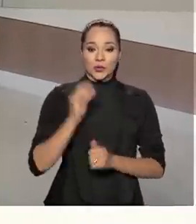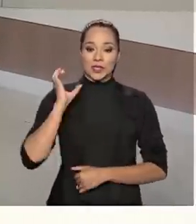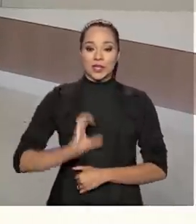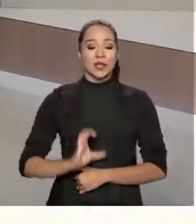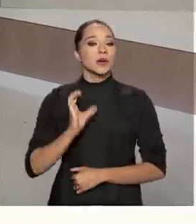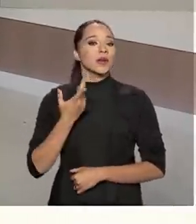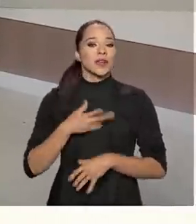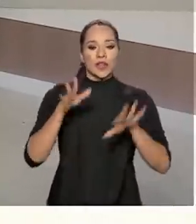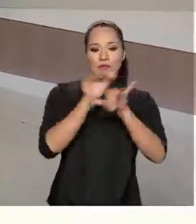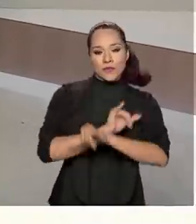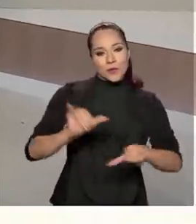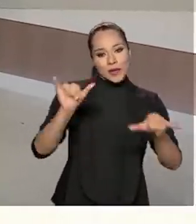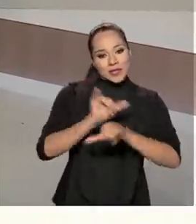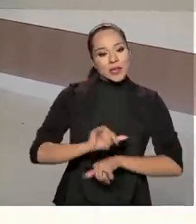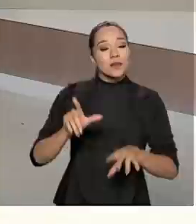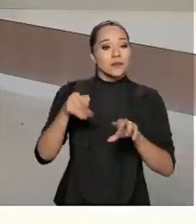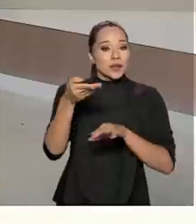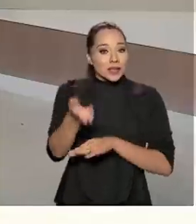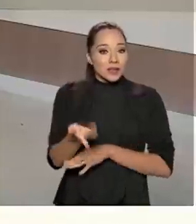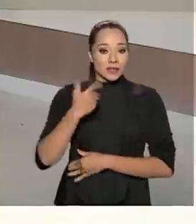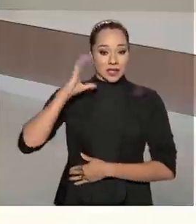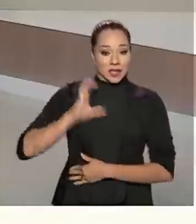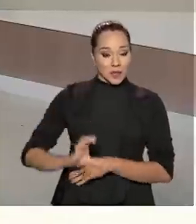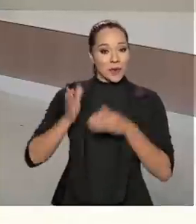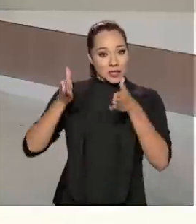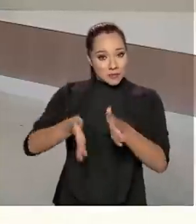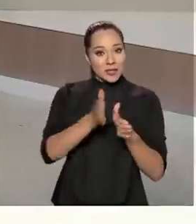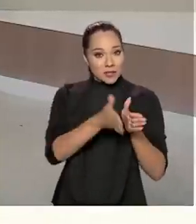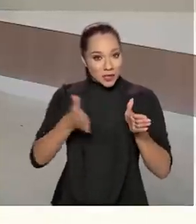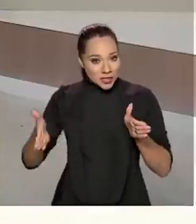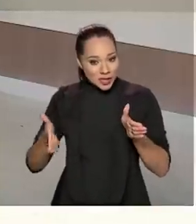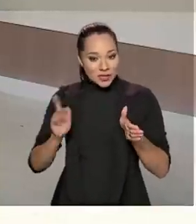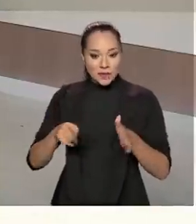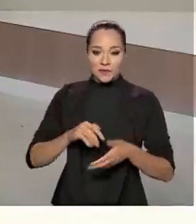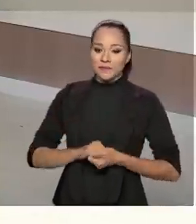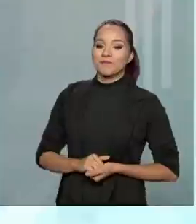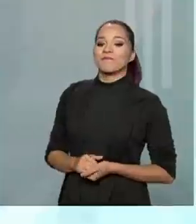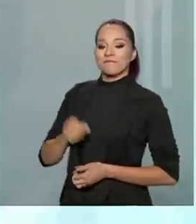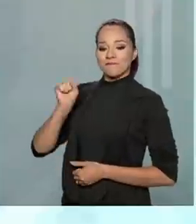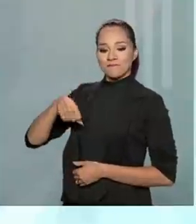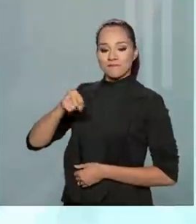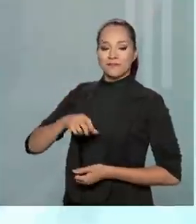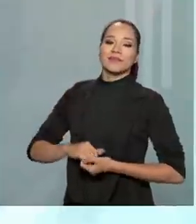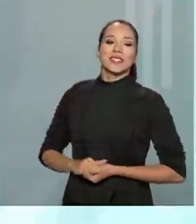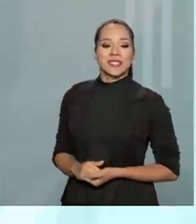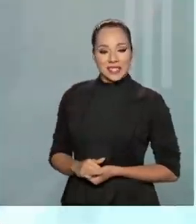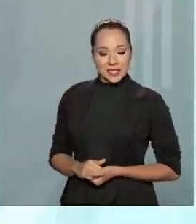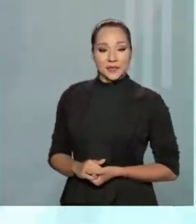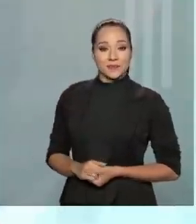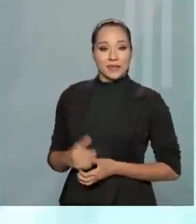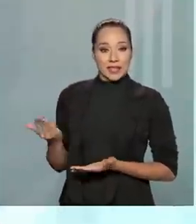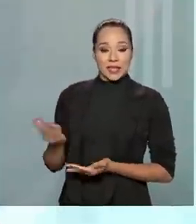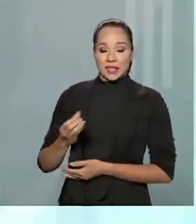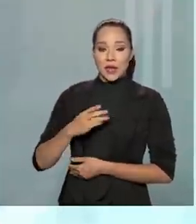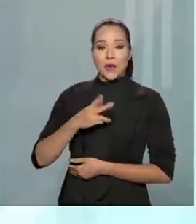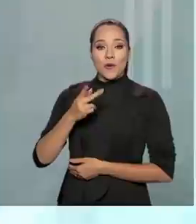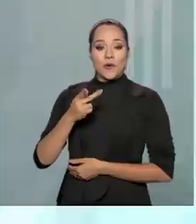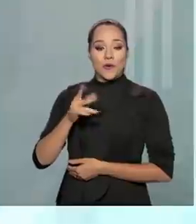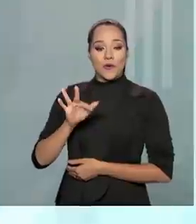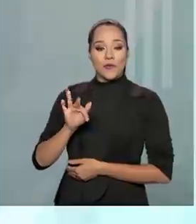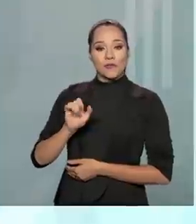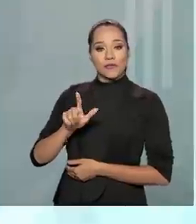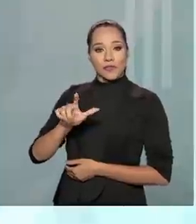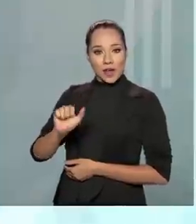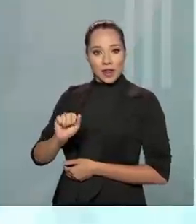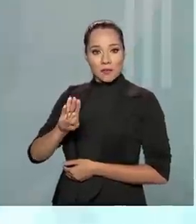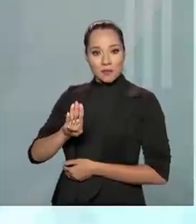fazer com que o cidadão participasse desse processo, ministro? Exatamente. O Fala.br nada mais é do